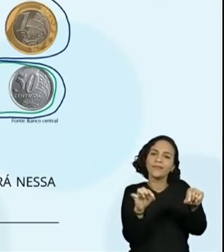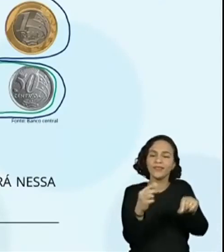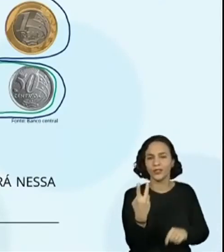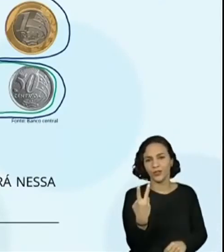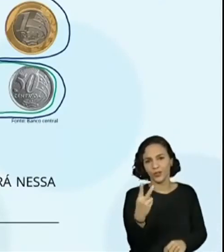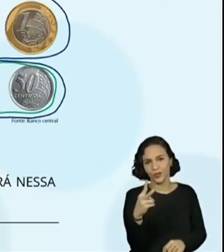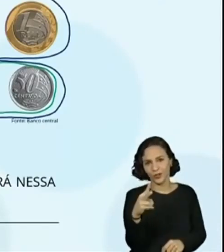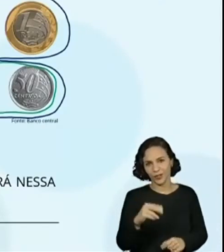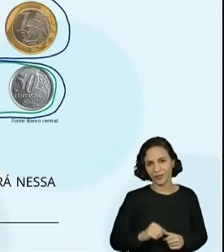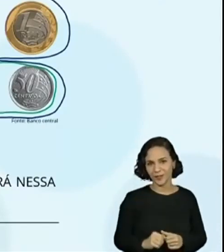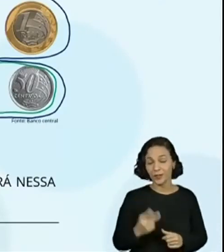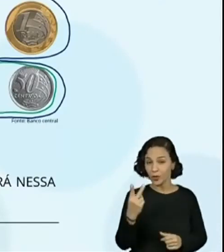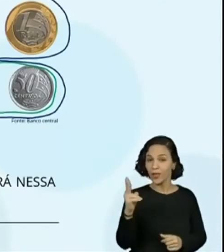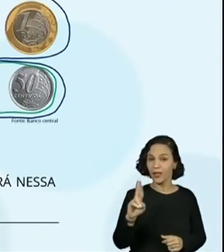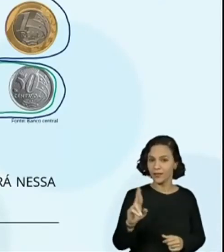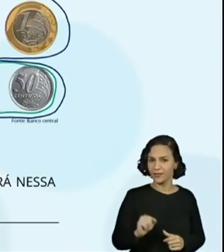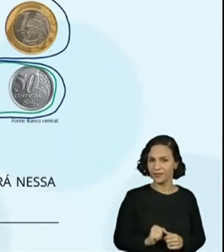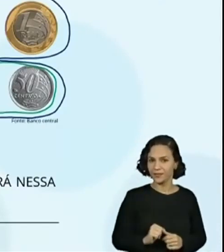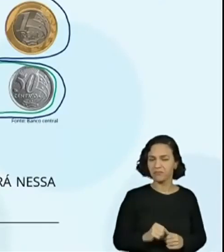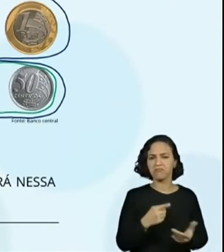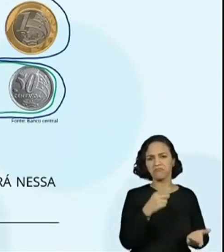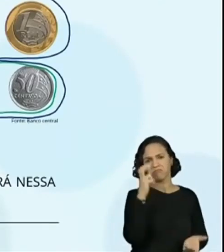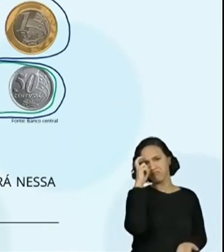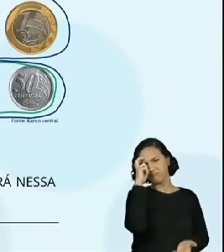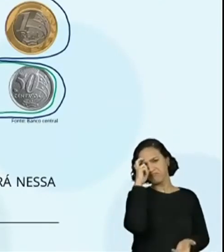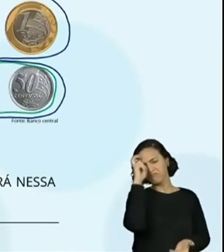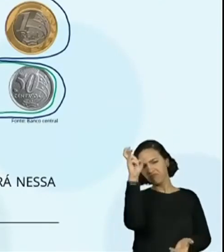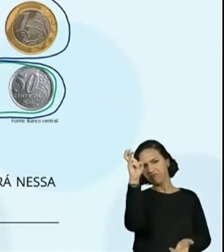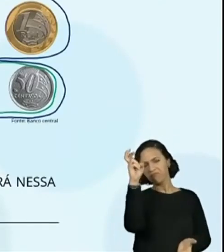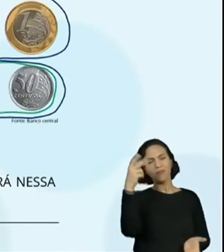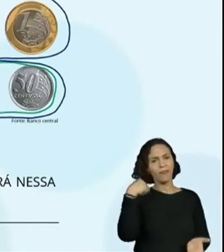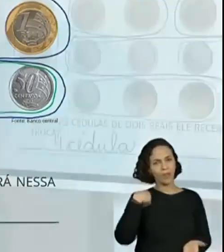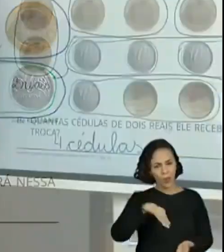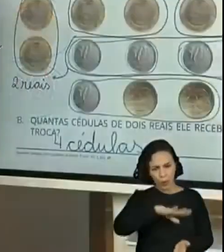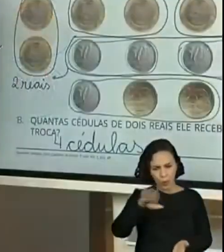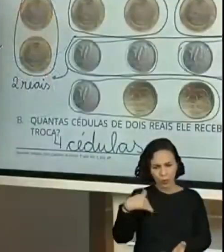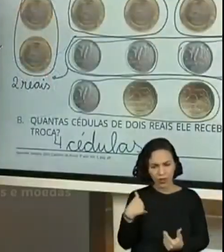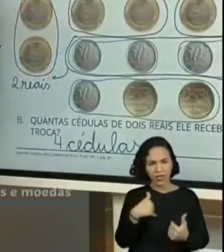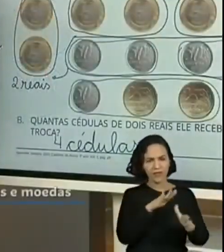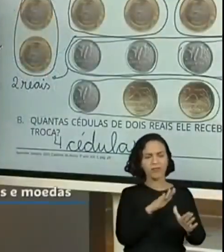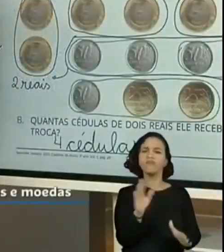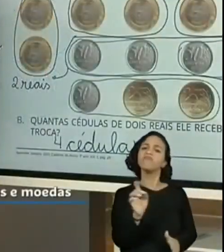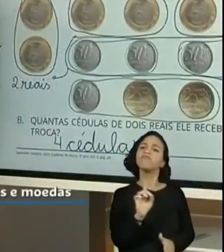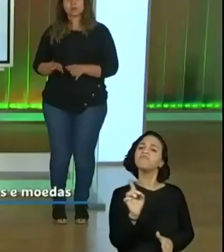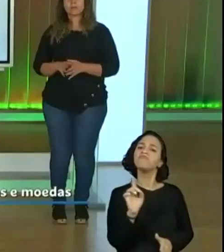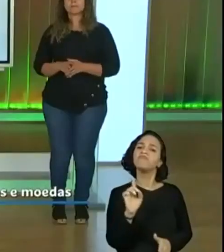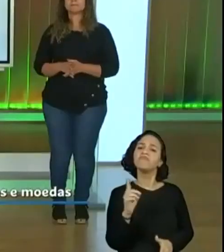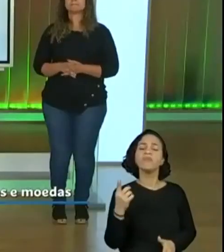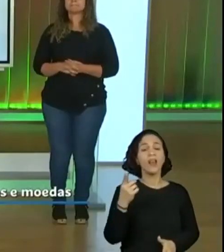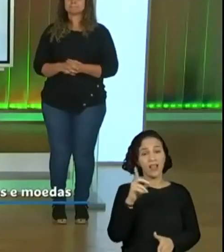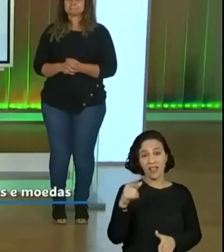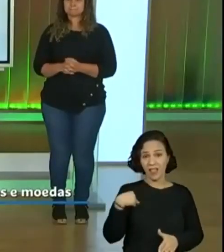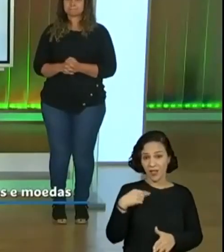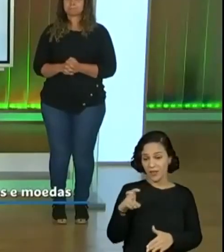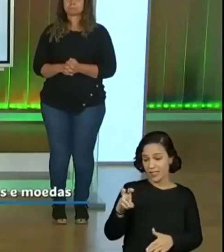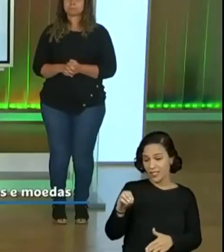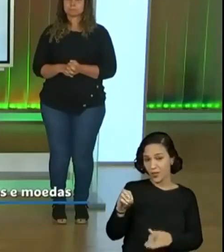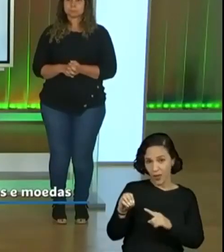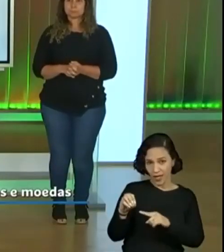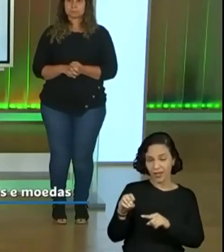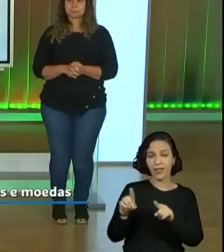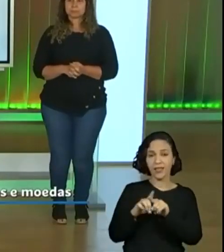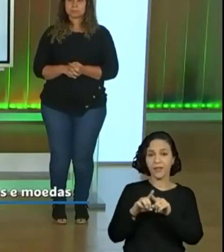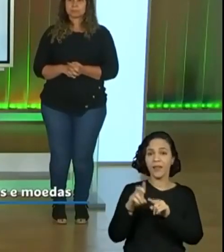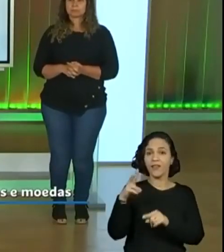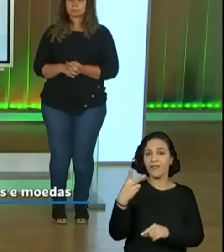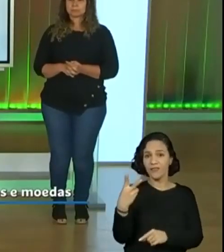dois reais. Como ele é muito inteligente, ele já nem levou todas as moedas. Isso, já deixou ele. apenas as moedas que